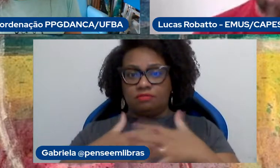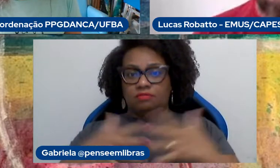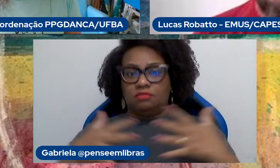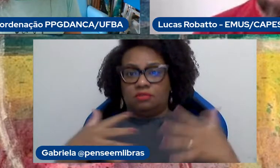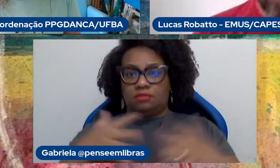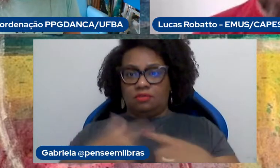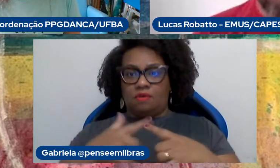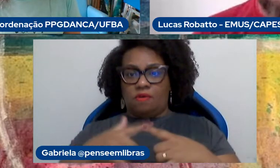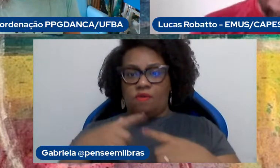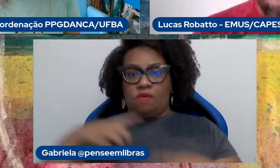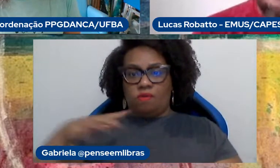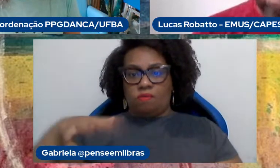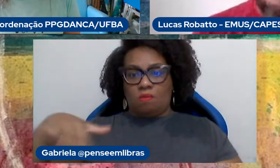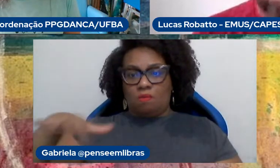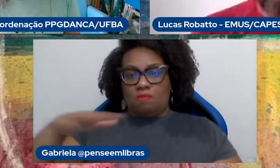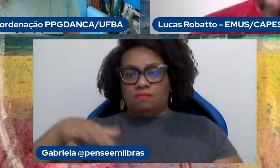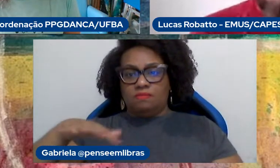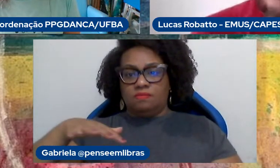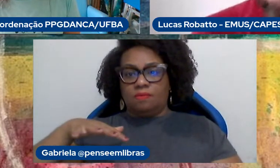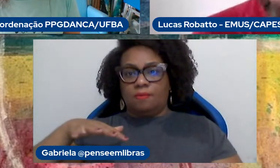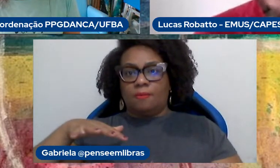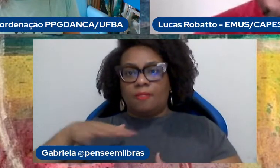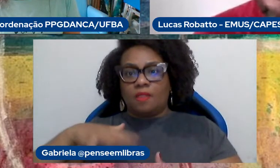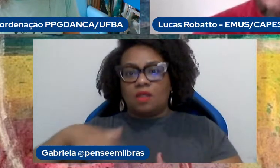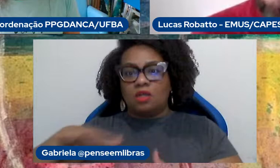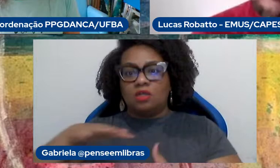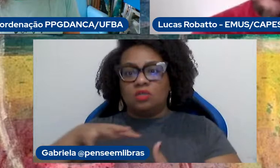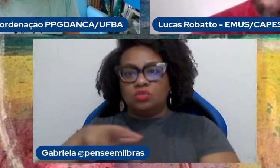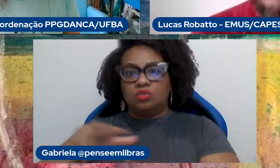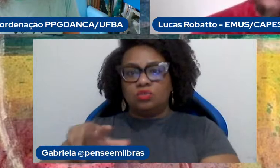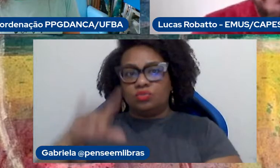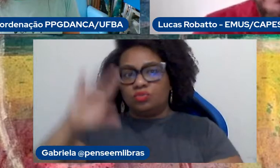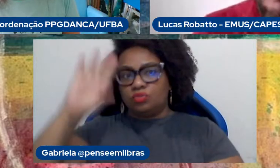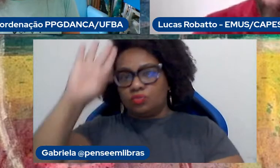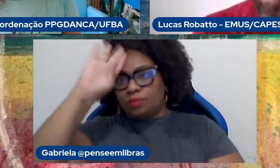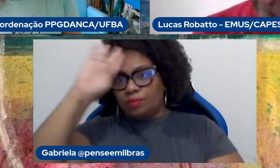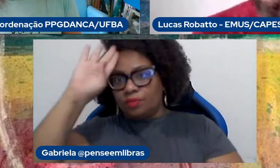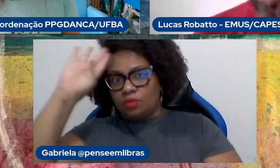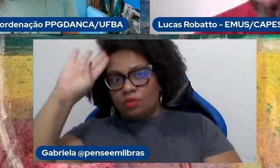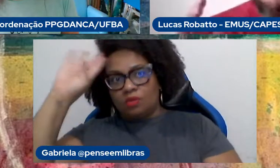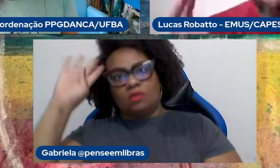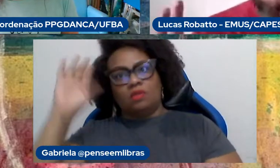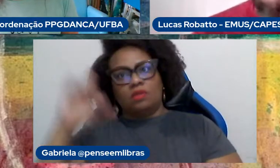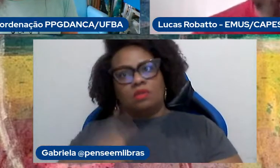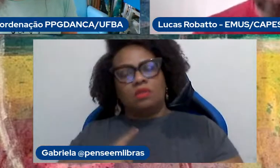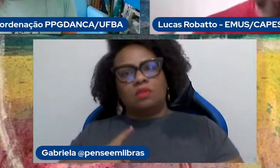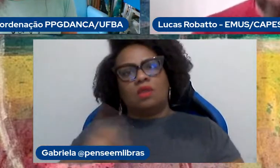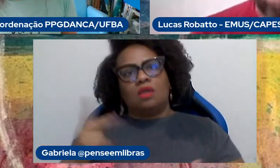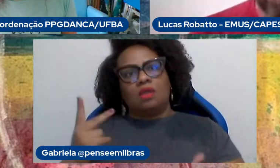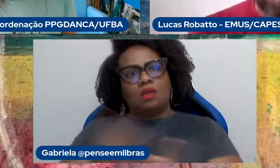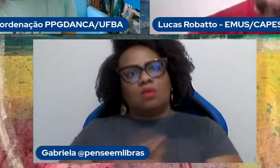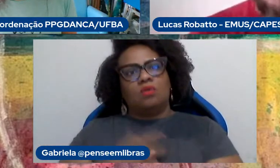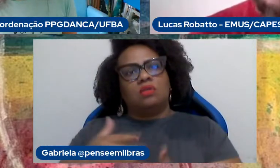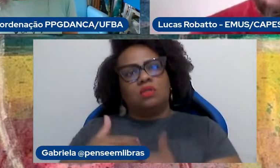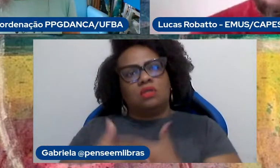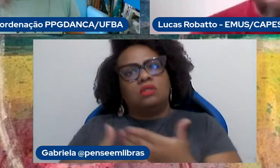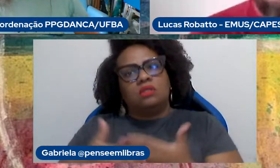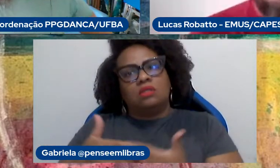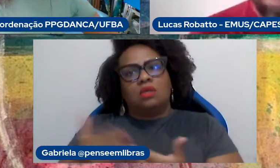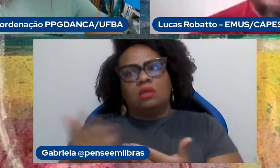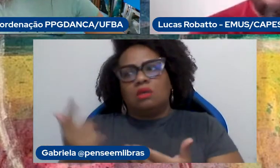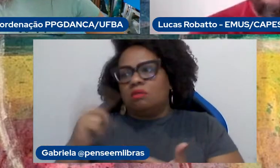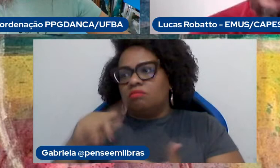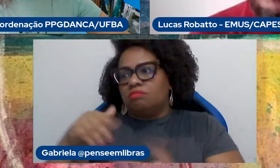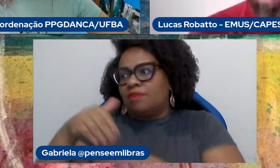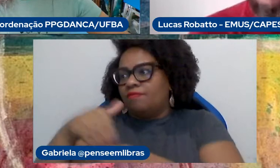acadêmico que tem muita gente que é contrário a essas mudanças que estão acontecendo, que foram, digamos assim, voto vencido na hora da decisão das